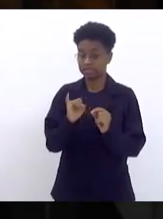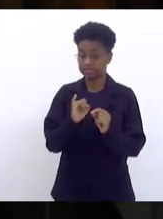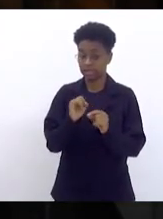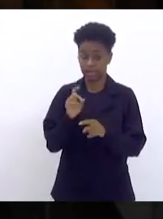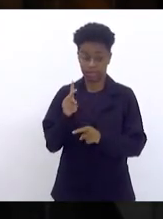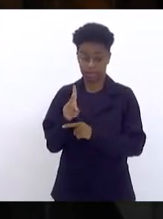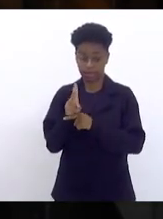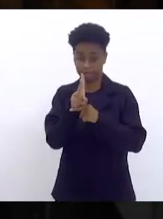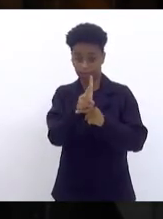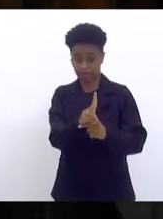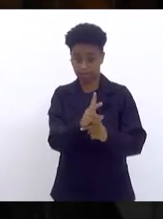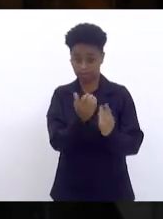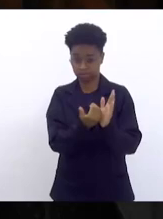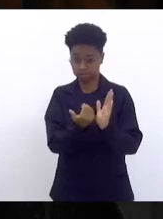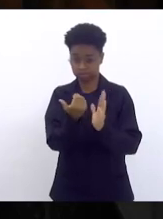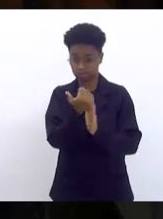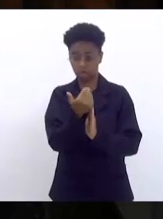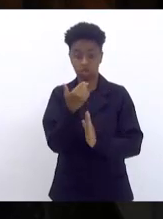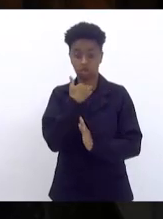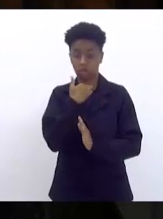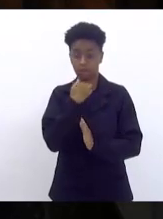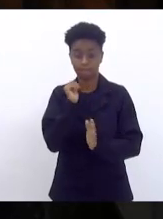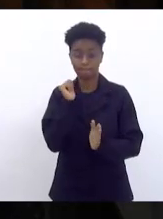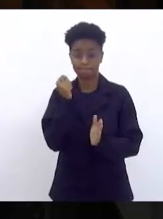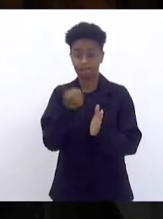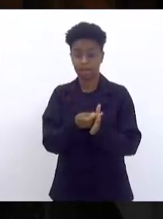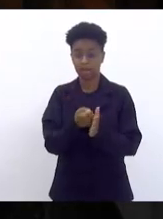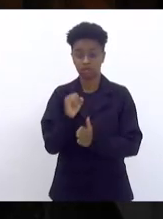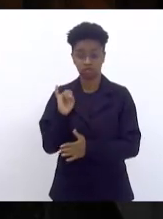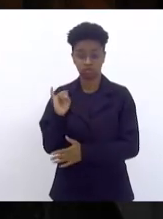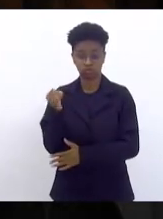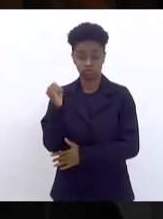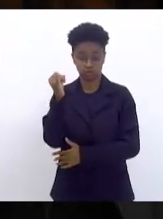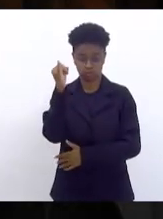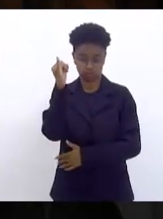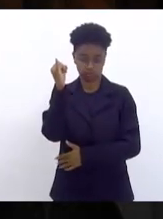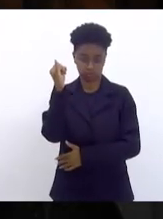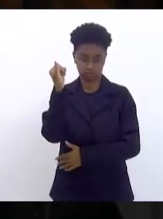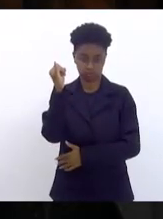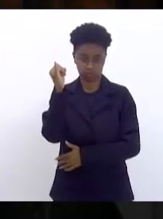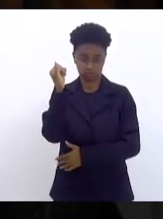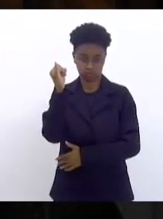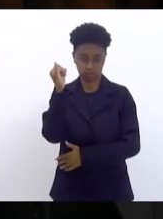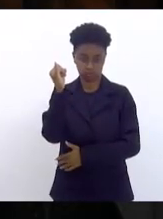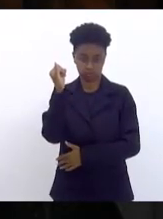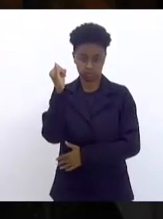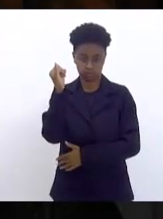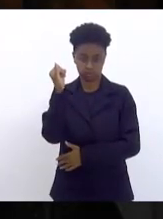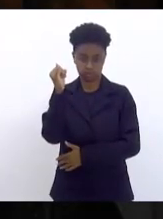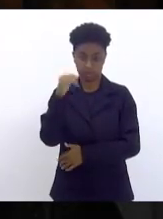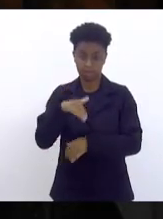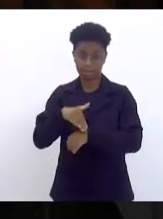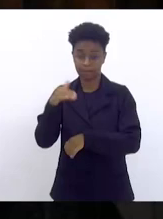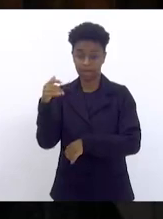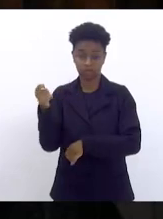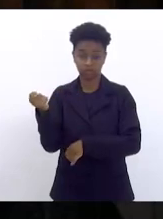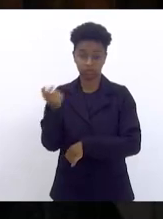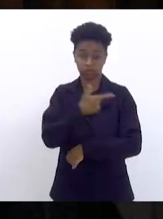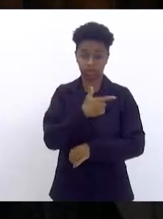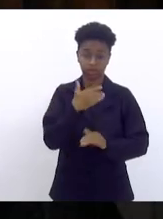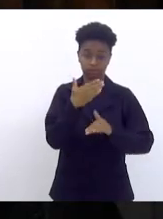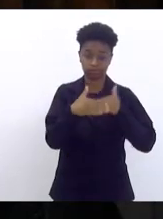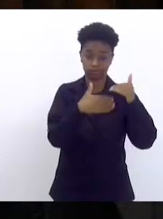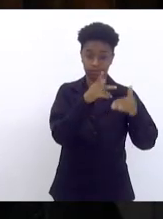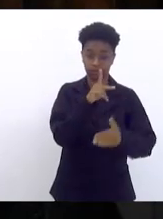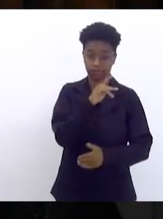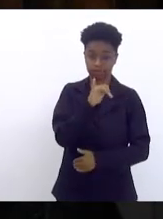você não pague mais de juros, deputado Luz Cláudio, do que o crescimento do produto